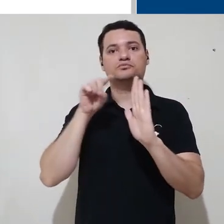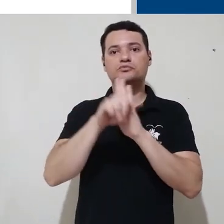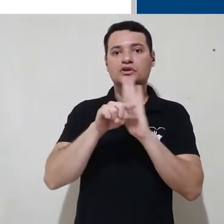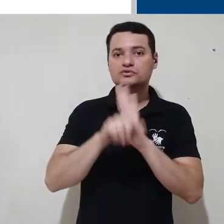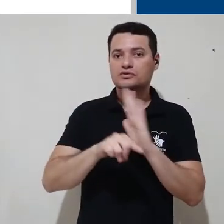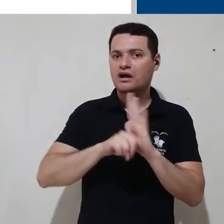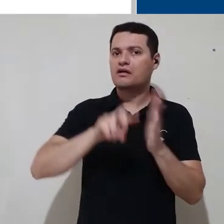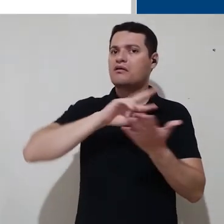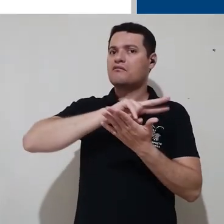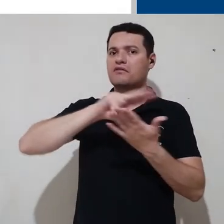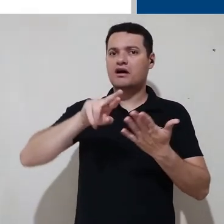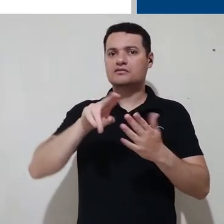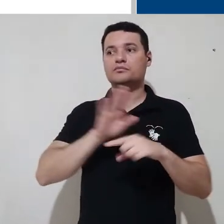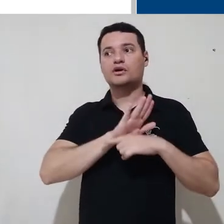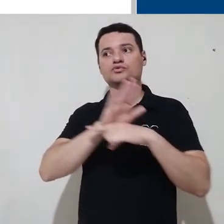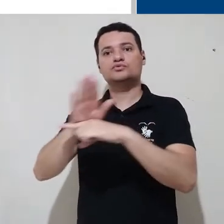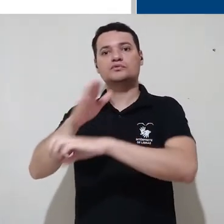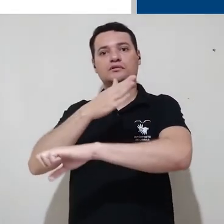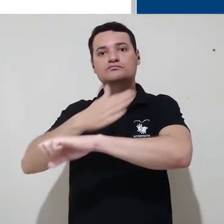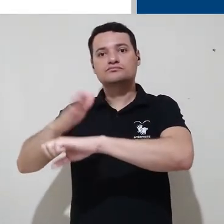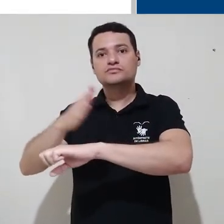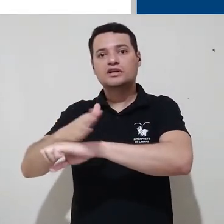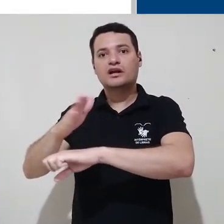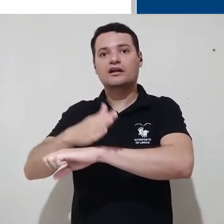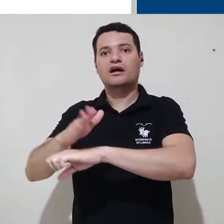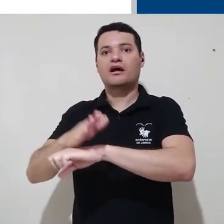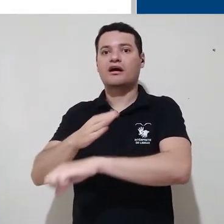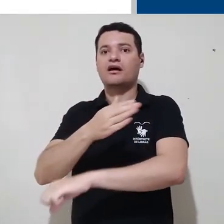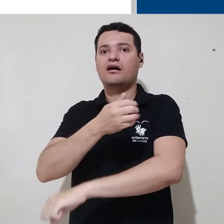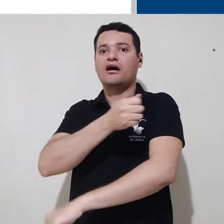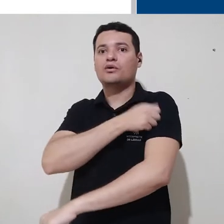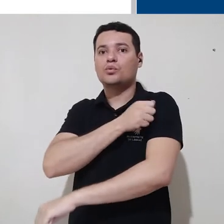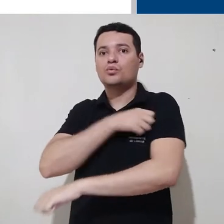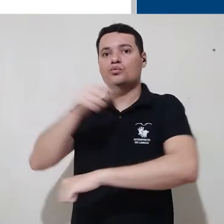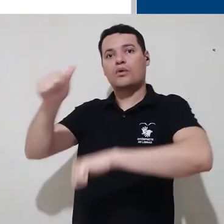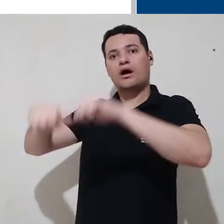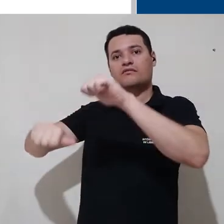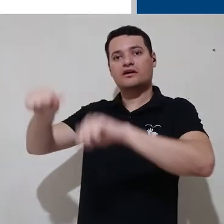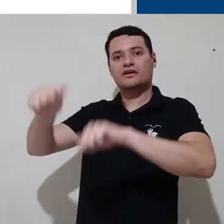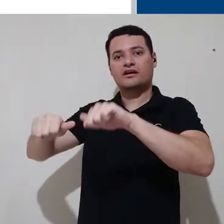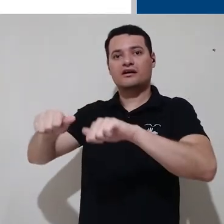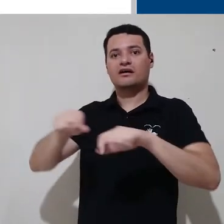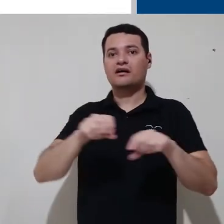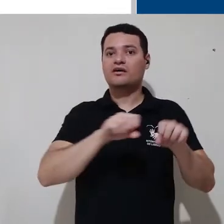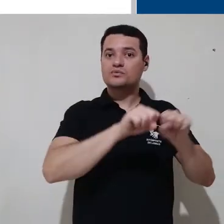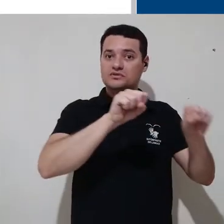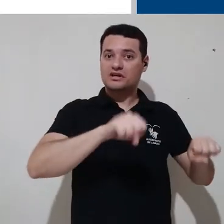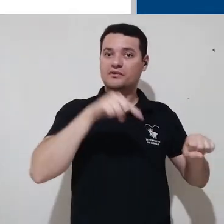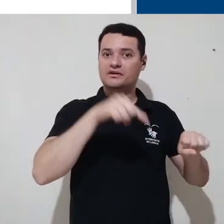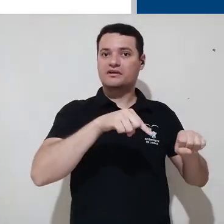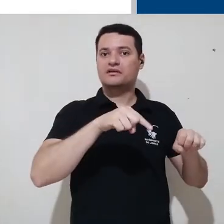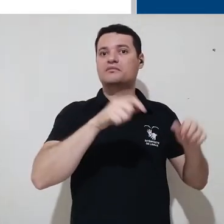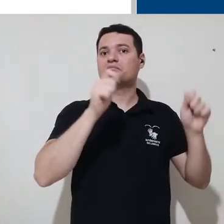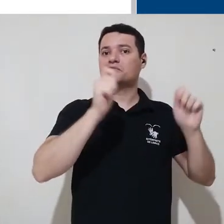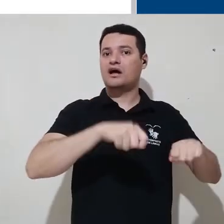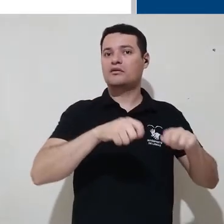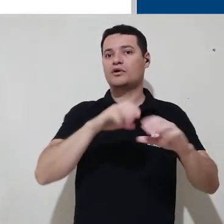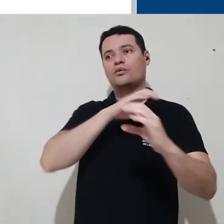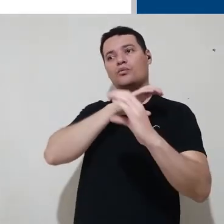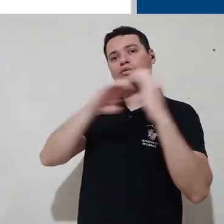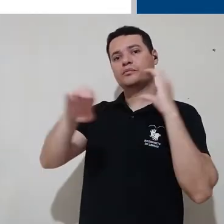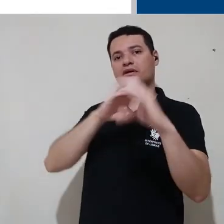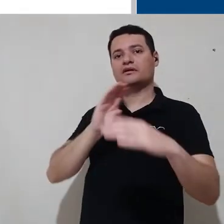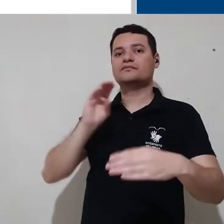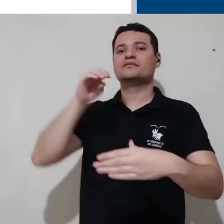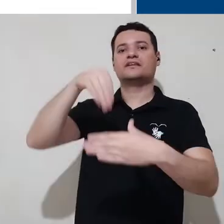para exercitar e avaliar os alunos e vai oferecer a possibilidade de comunicação dentro